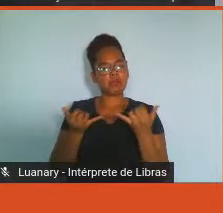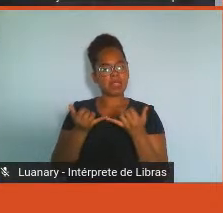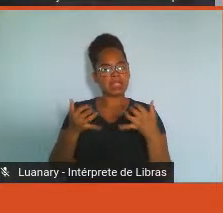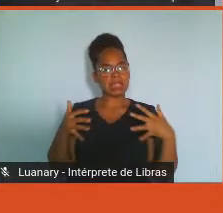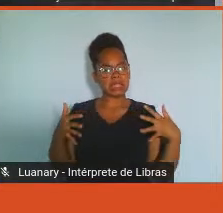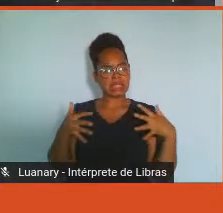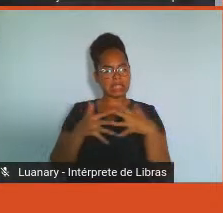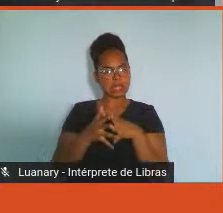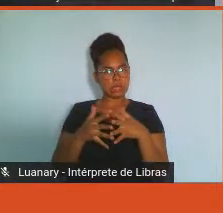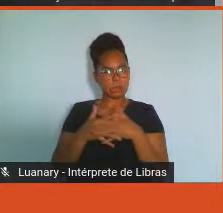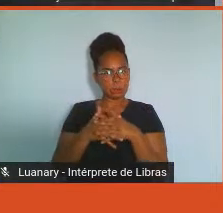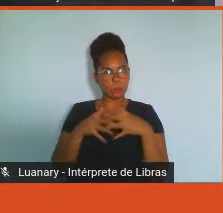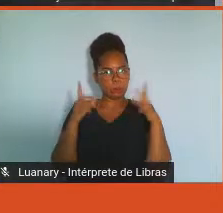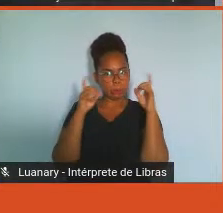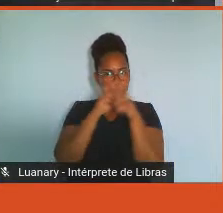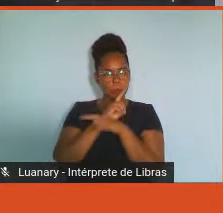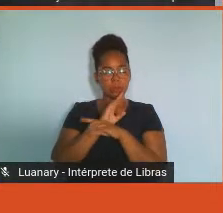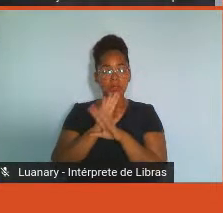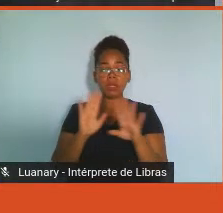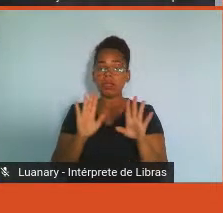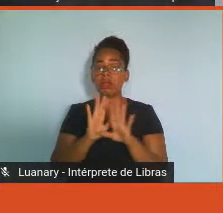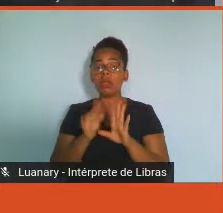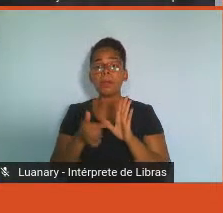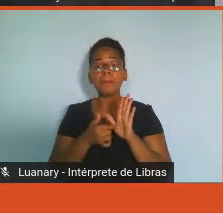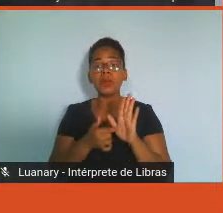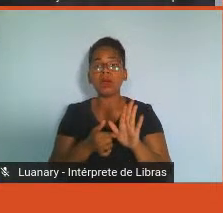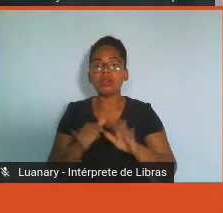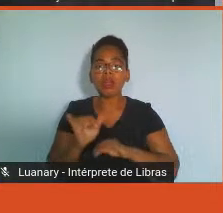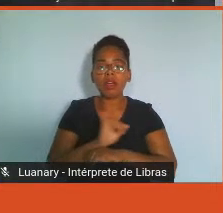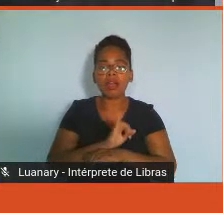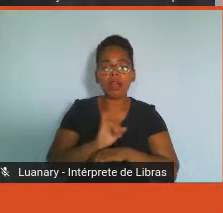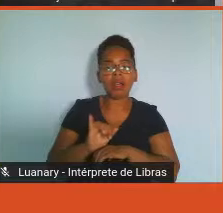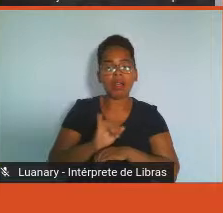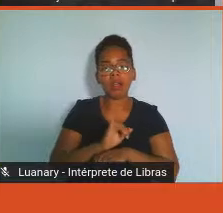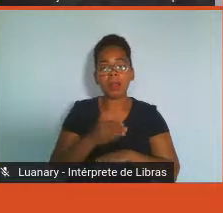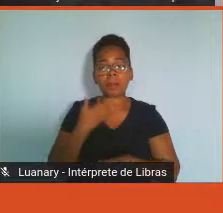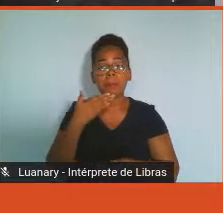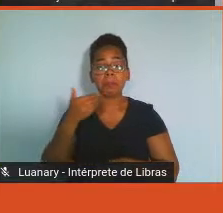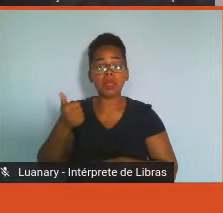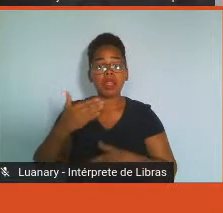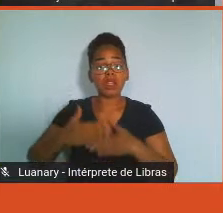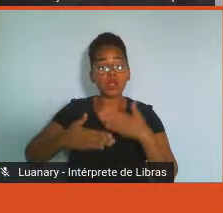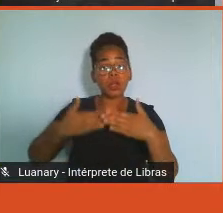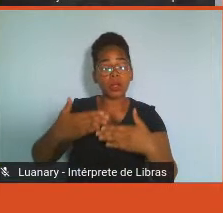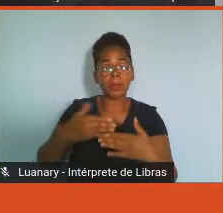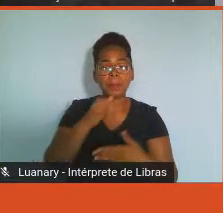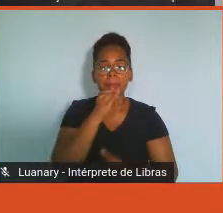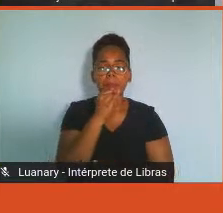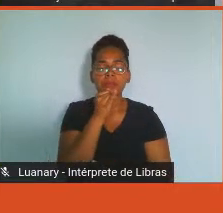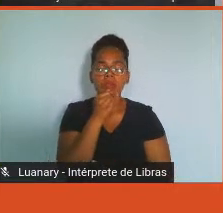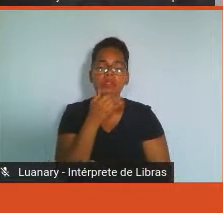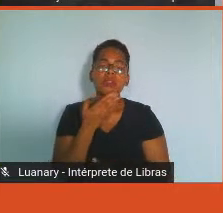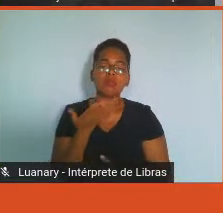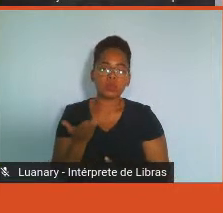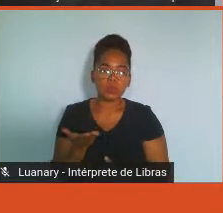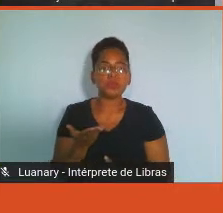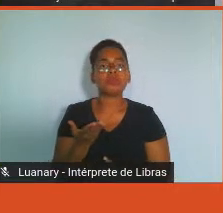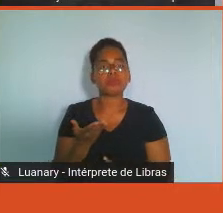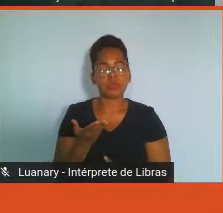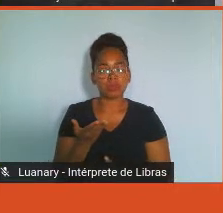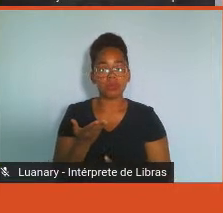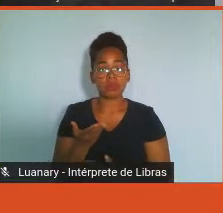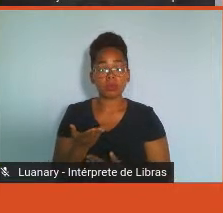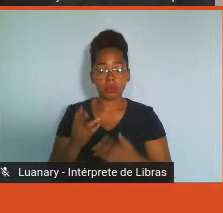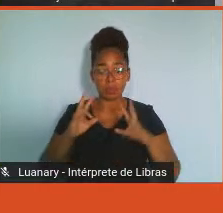uma ampla gama de soluções para vocês, muitas frentes de atuação. Por exemplo, quando a gente beneficia o nosso corpo,